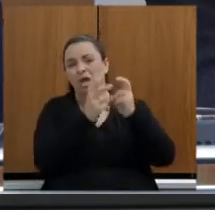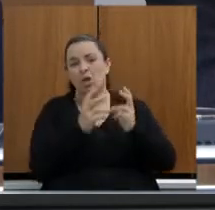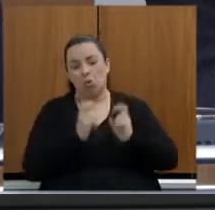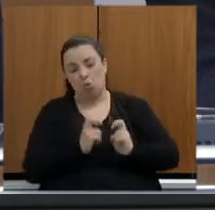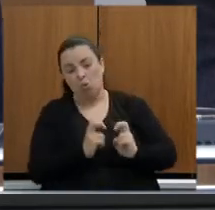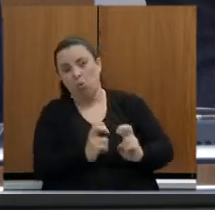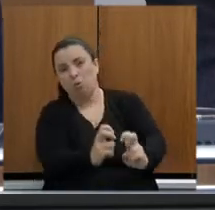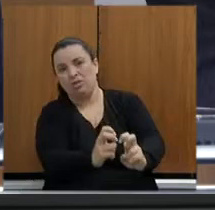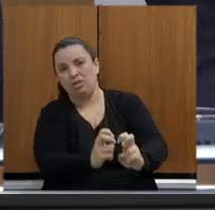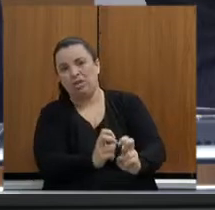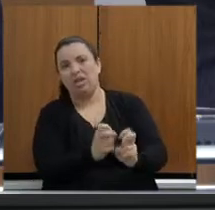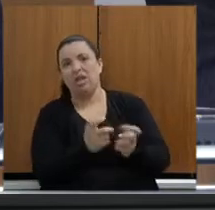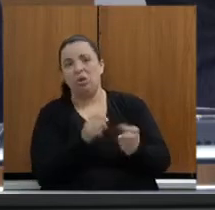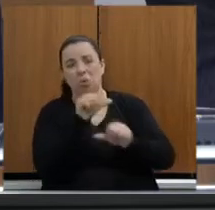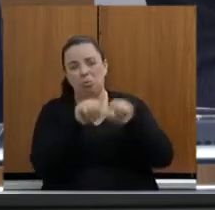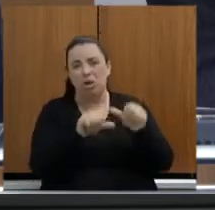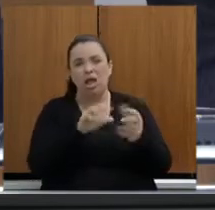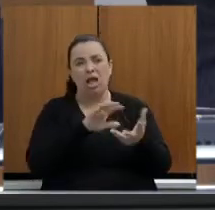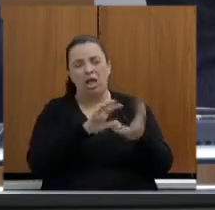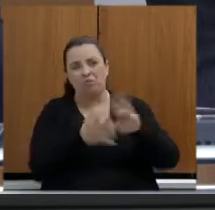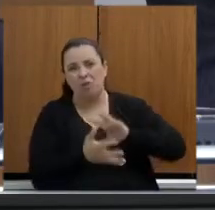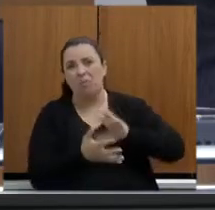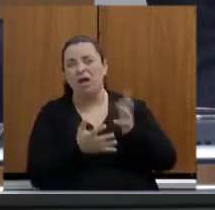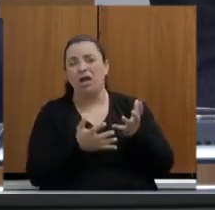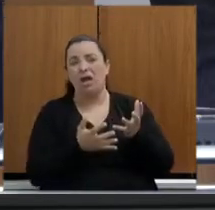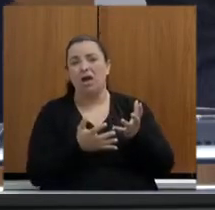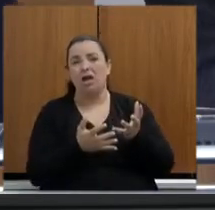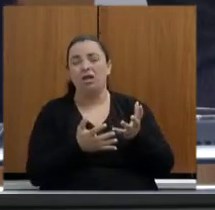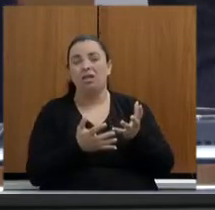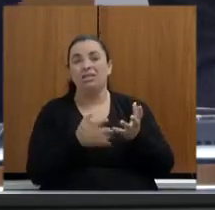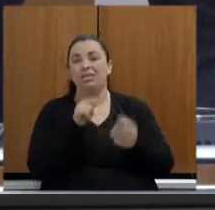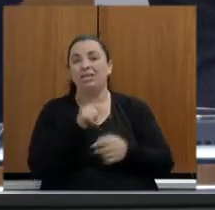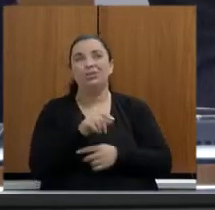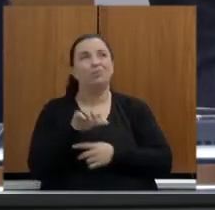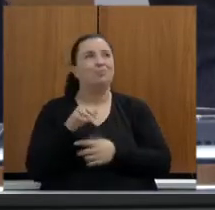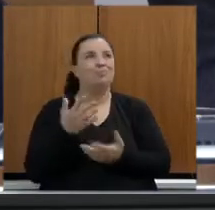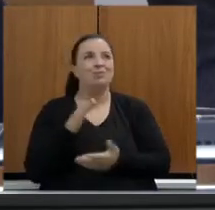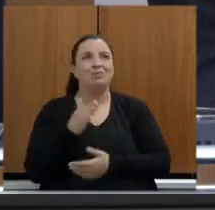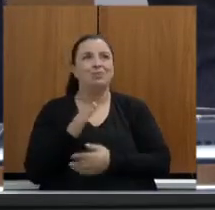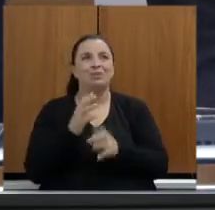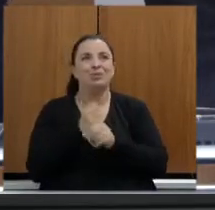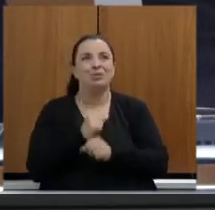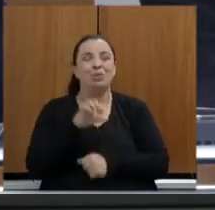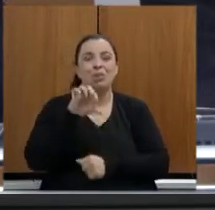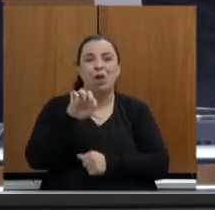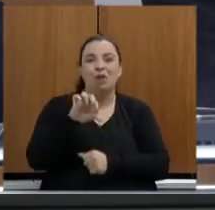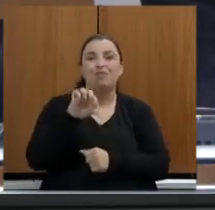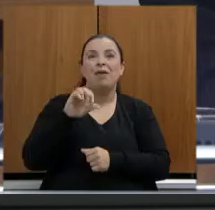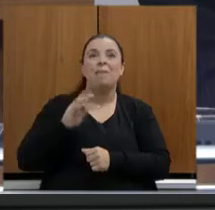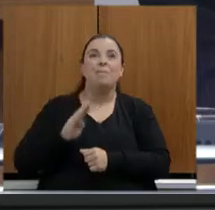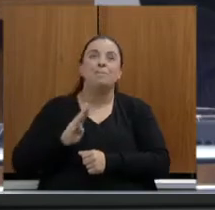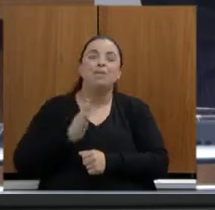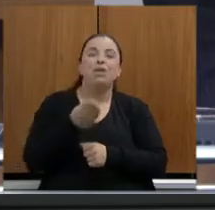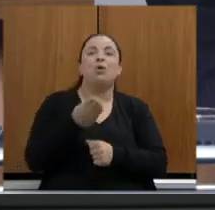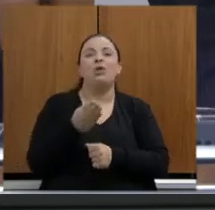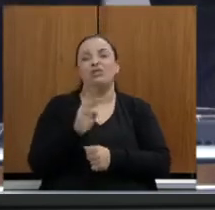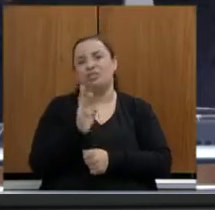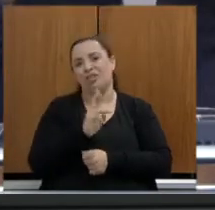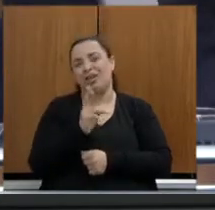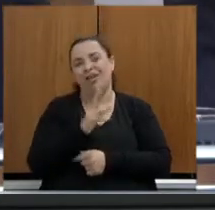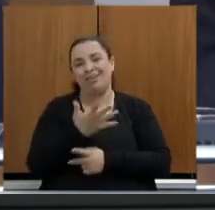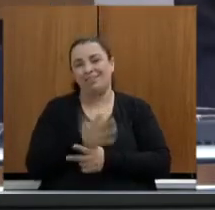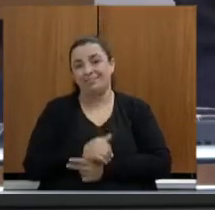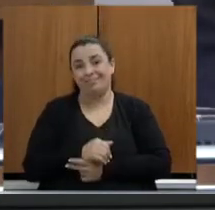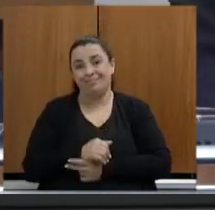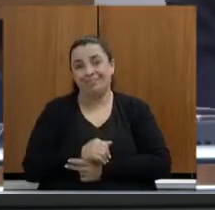,9 a 3 bilhões de reais. Bilhões. Mas nós só temos